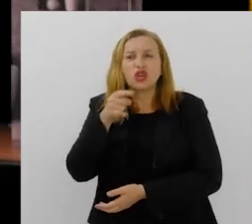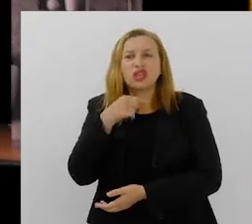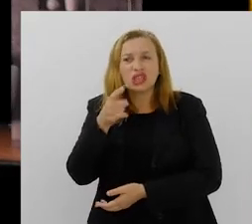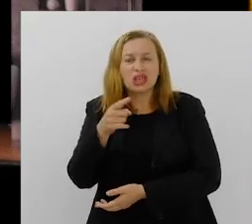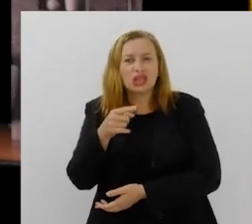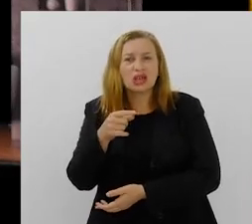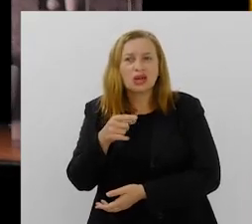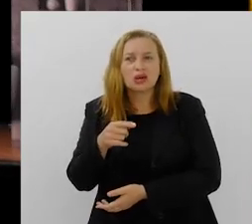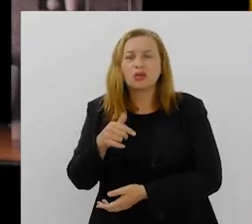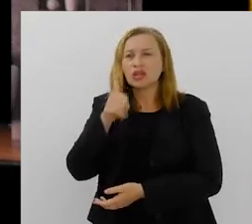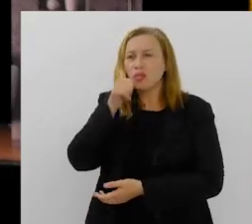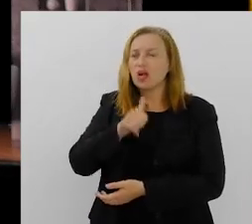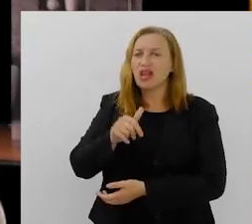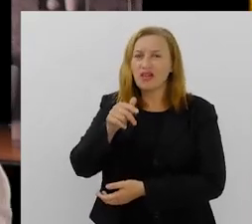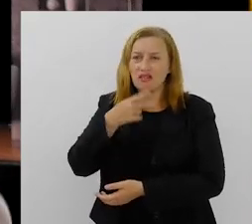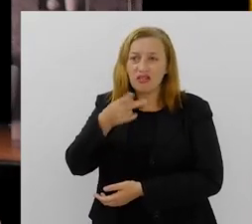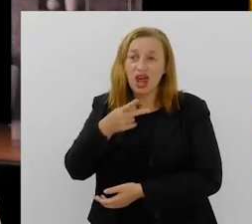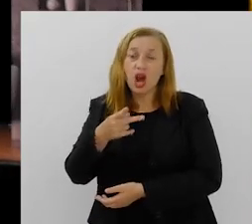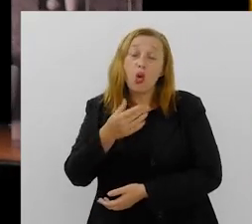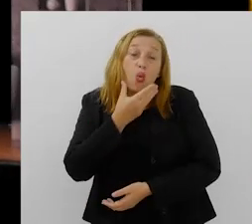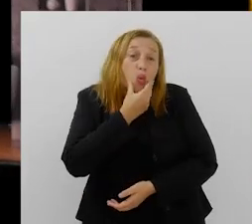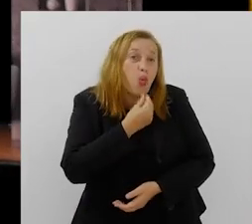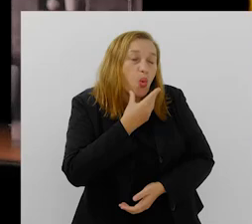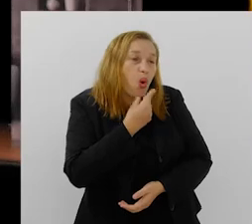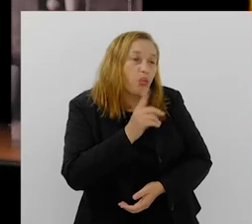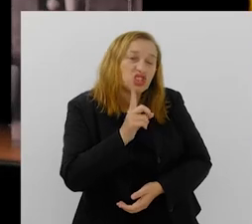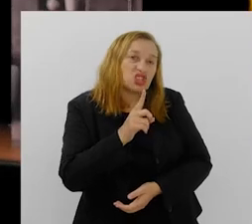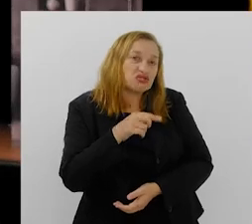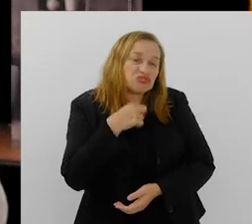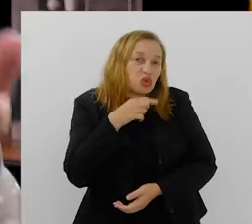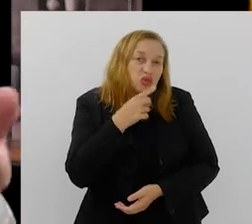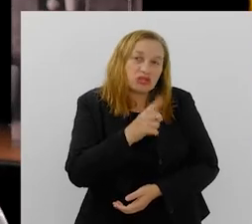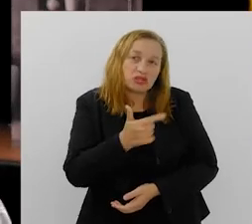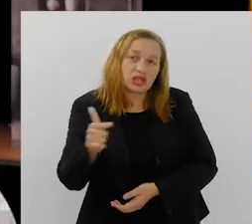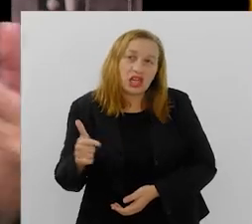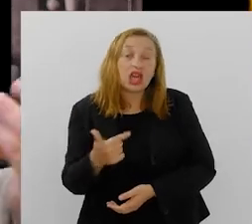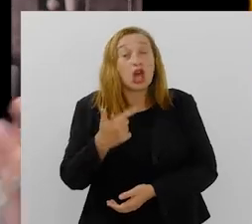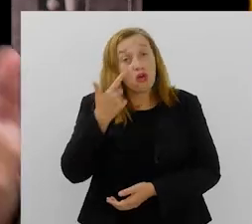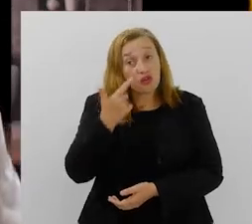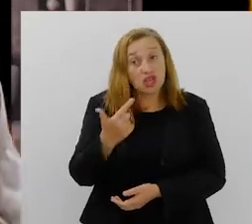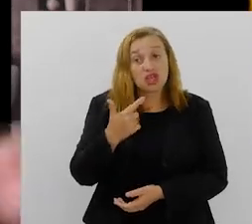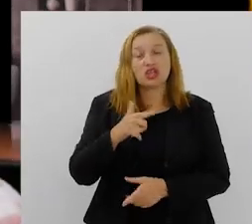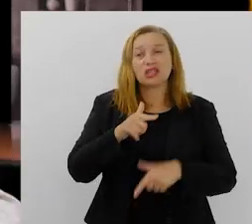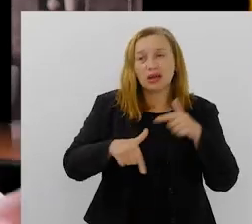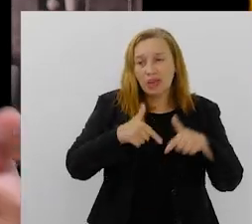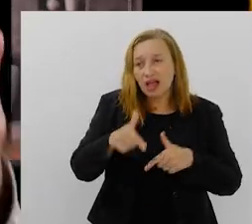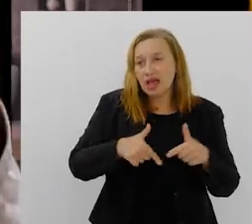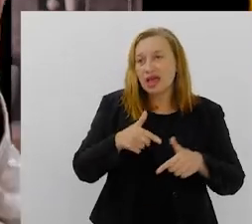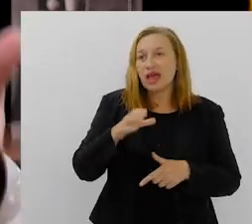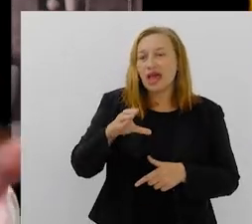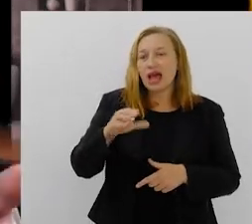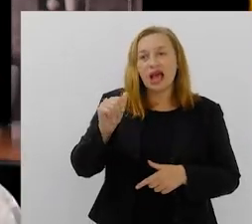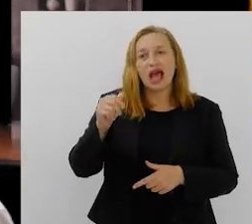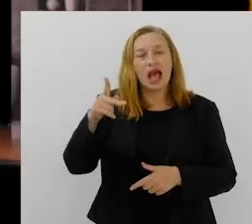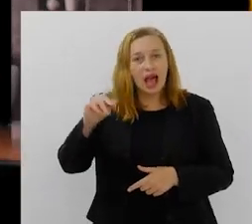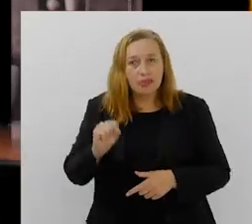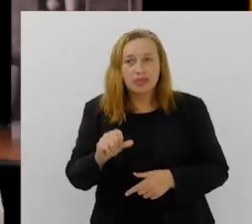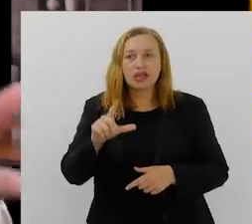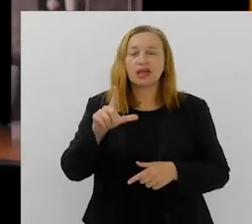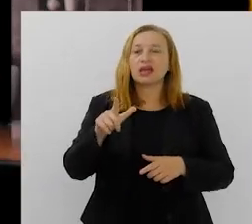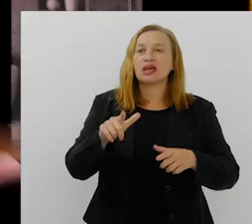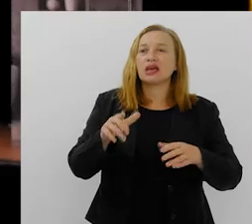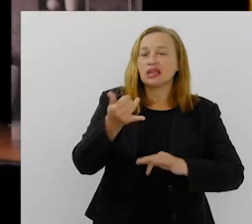ao que o feminino fala, quando o masculino a gente não questiona tanto. Eu vejo isso, eu trabalhei em CAP, já trabalhei em ambulatórios,